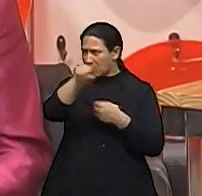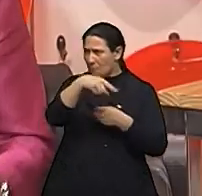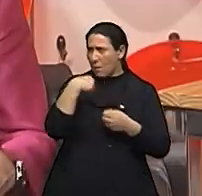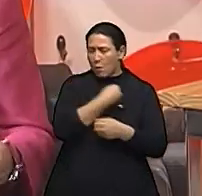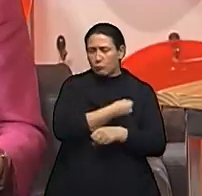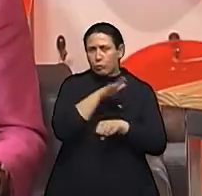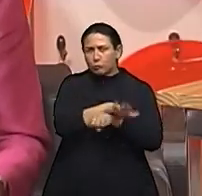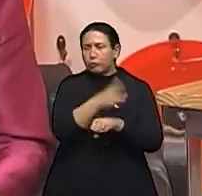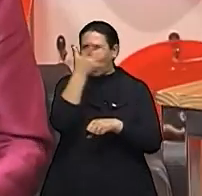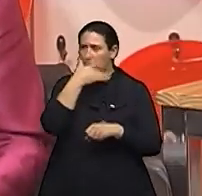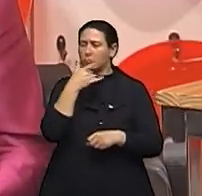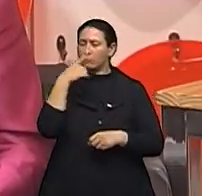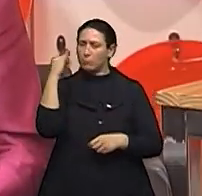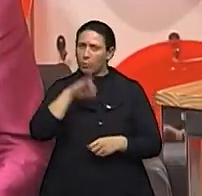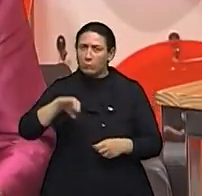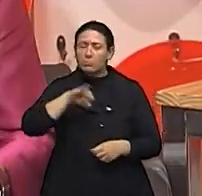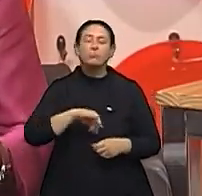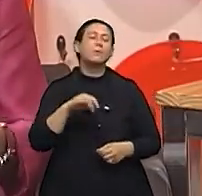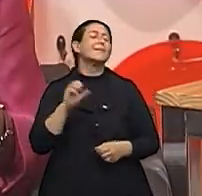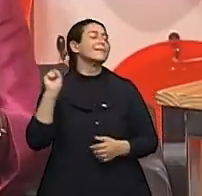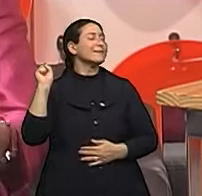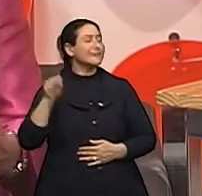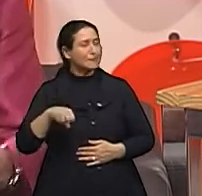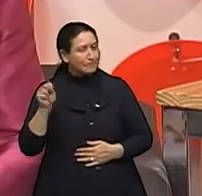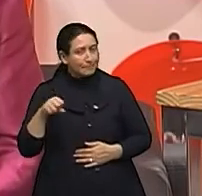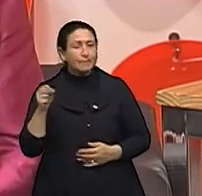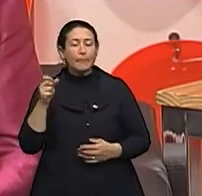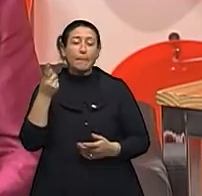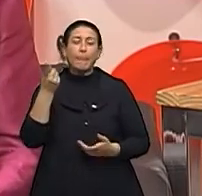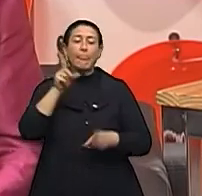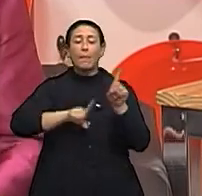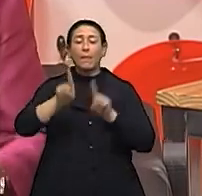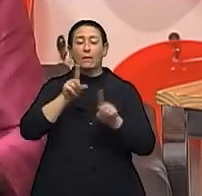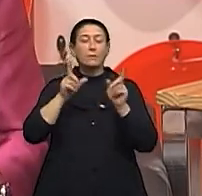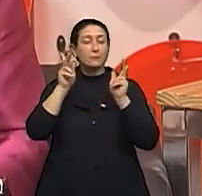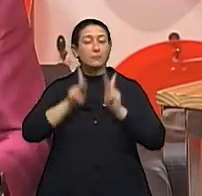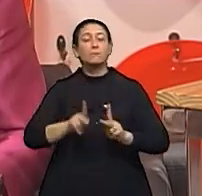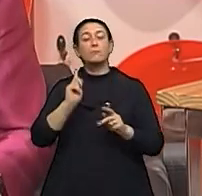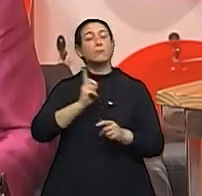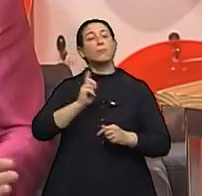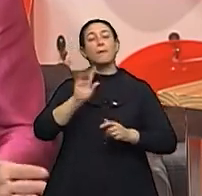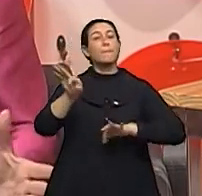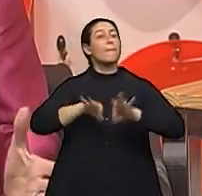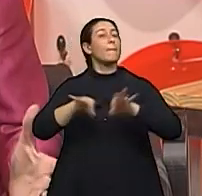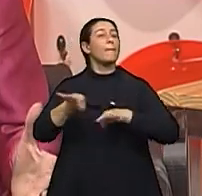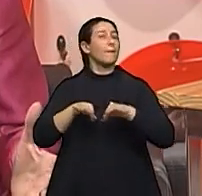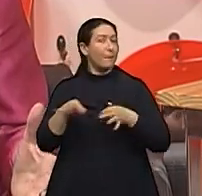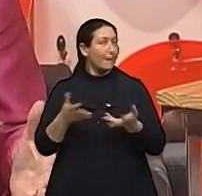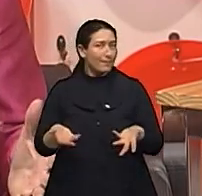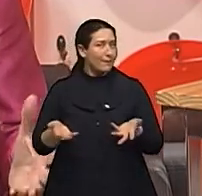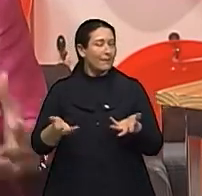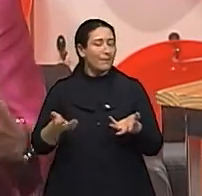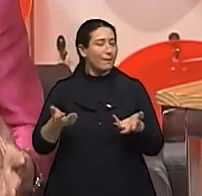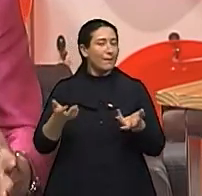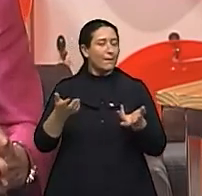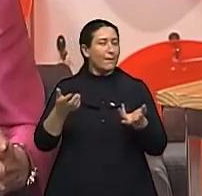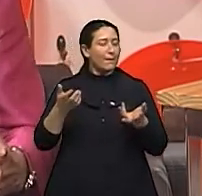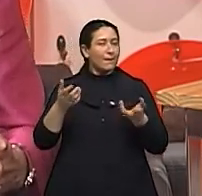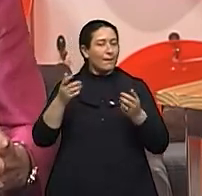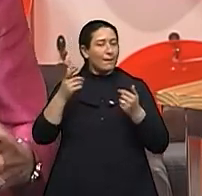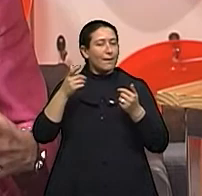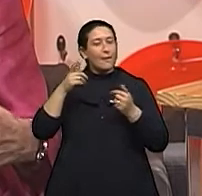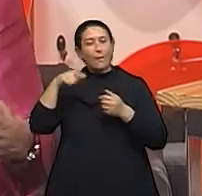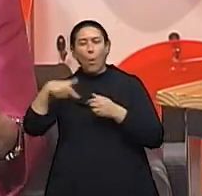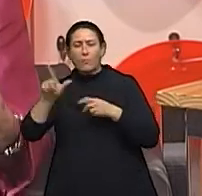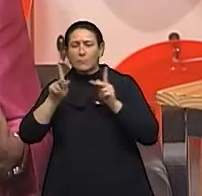As vezes a gente identifica aquelas pessoas, assim, que elas estão preparadas para o desafio.